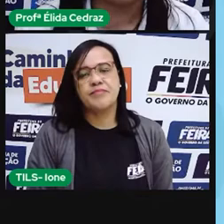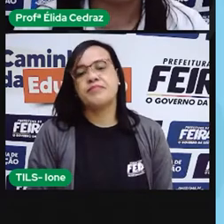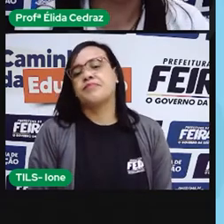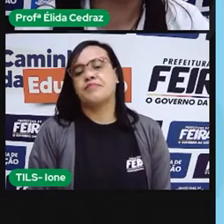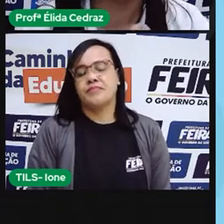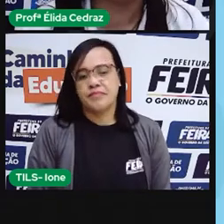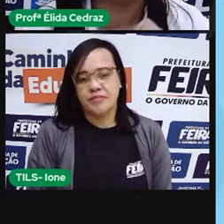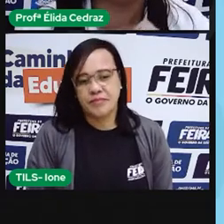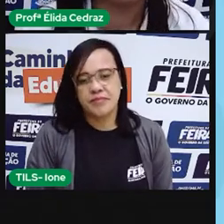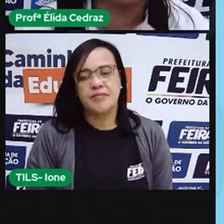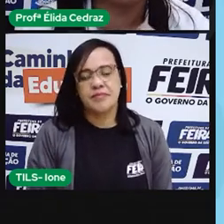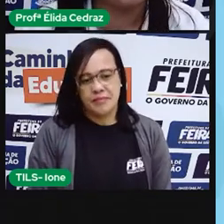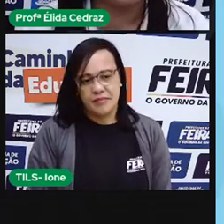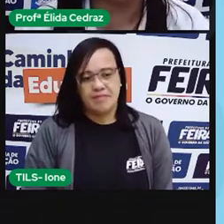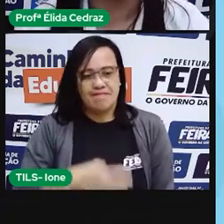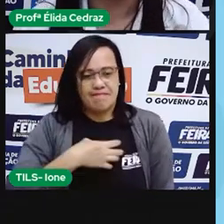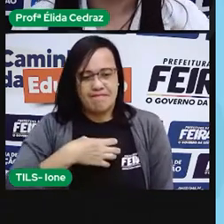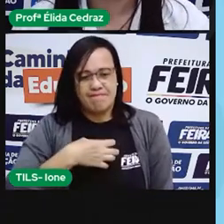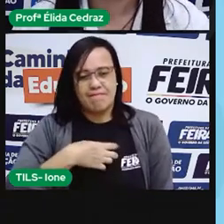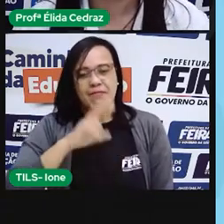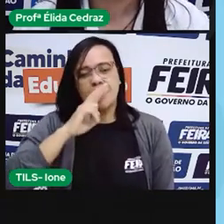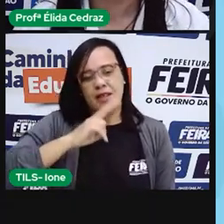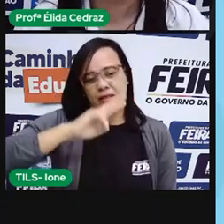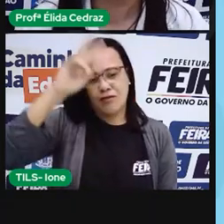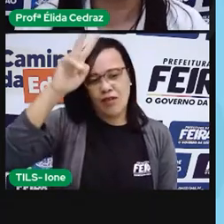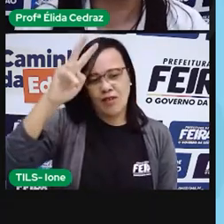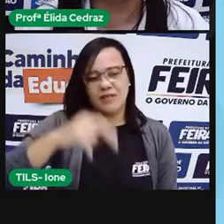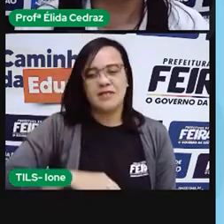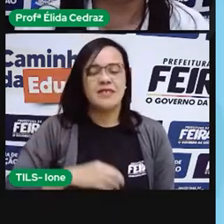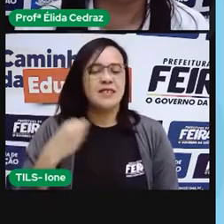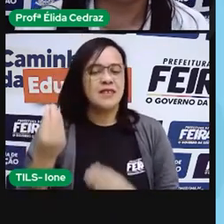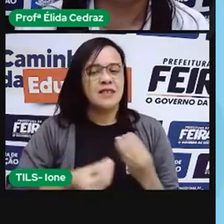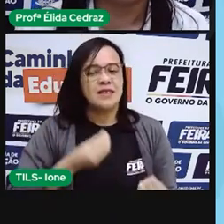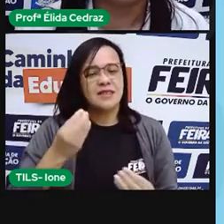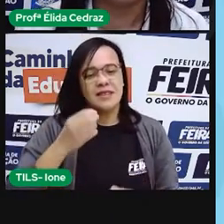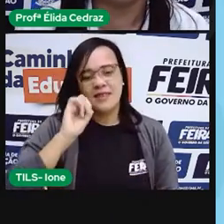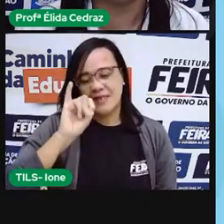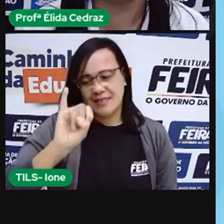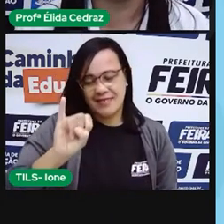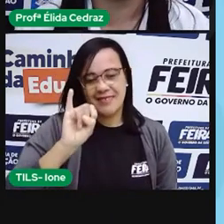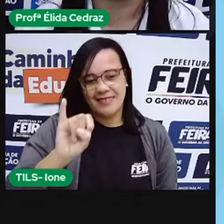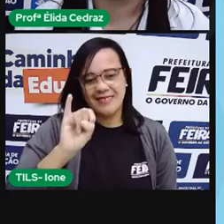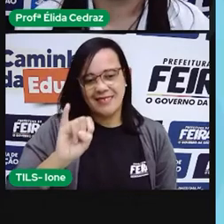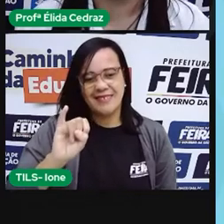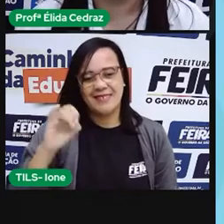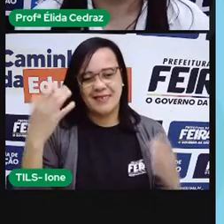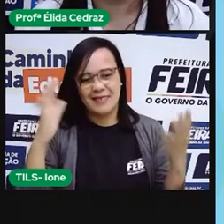Muito Isso mesmo. Se o cão foi forte, nós escrevemos com a letrinha I. I.